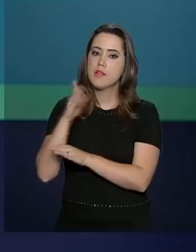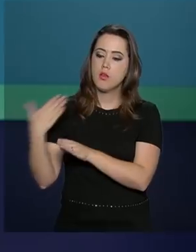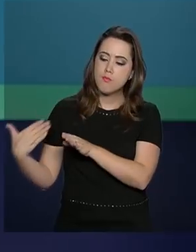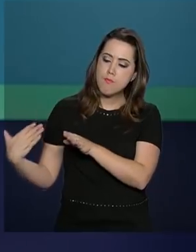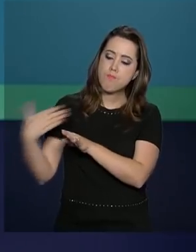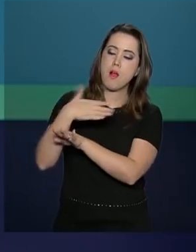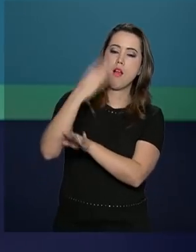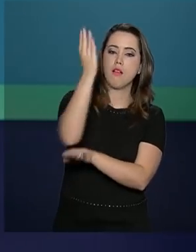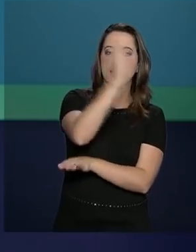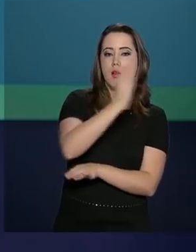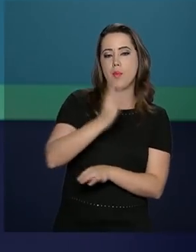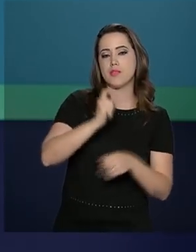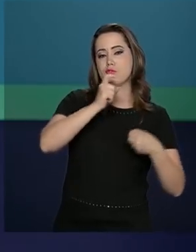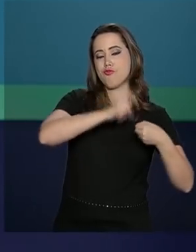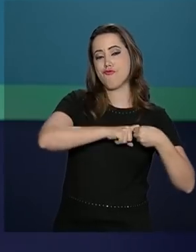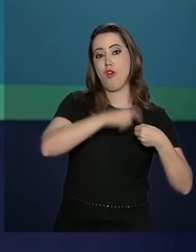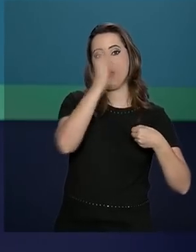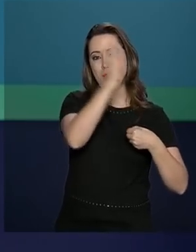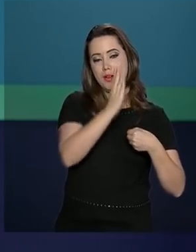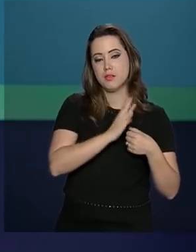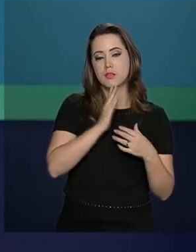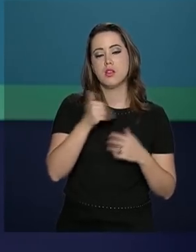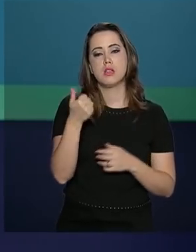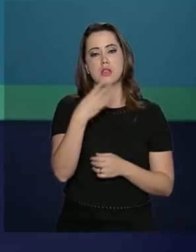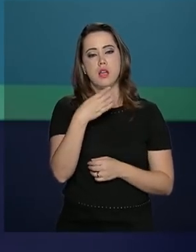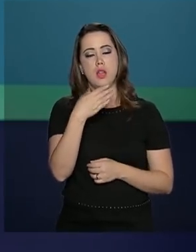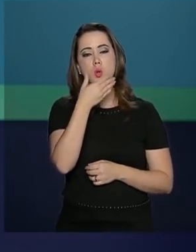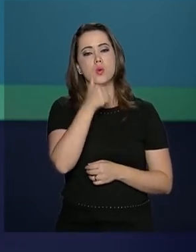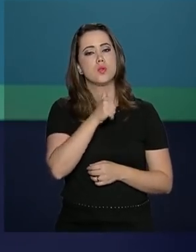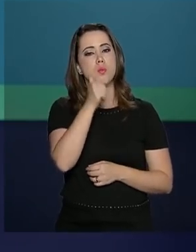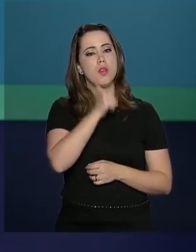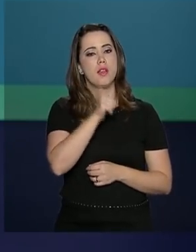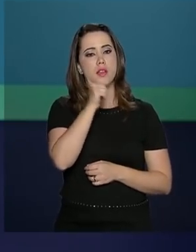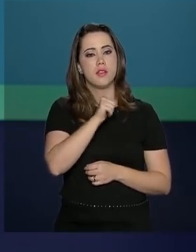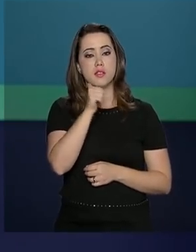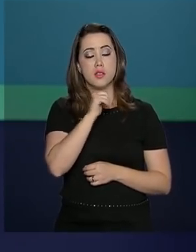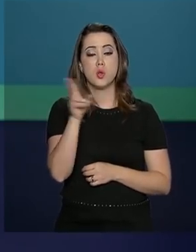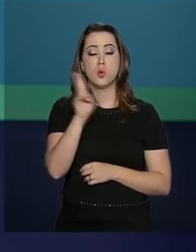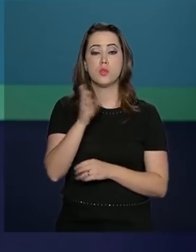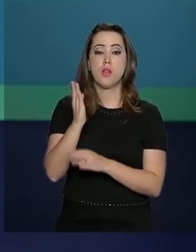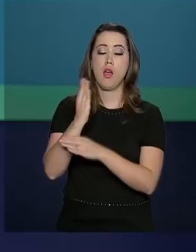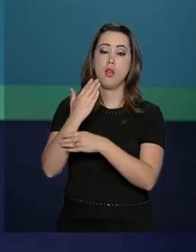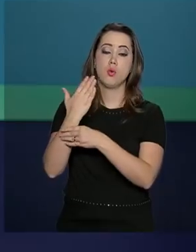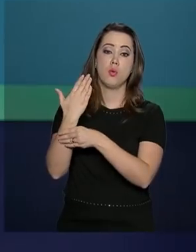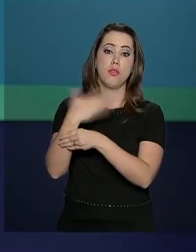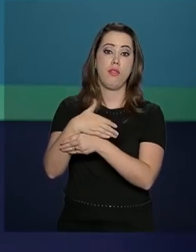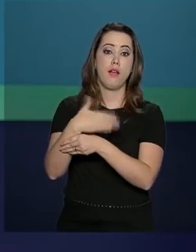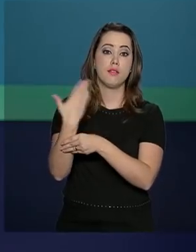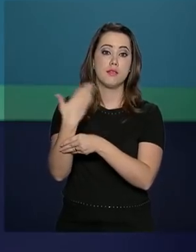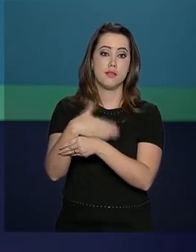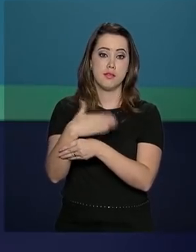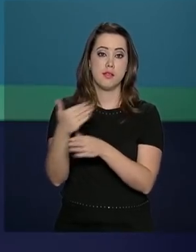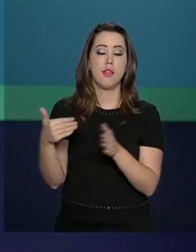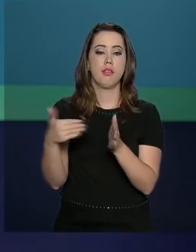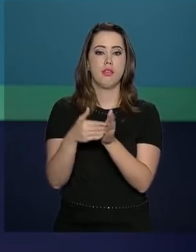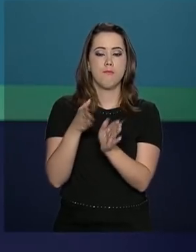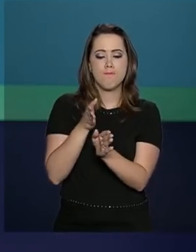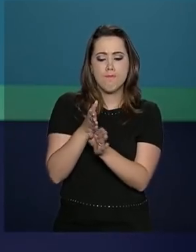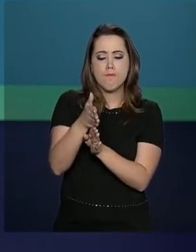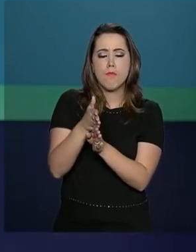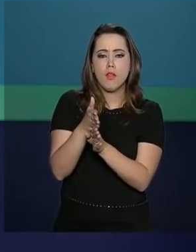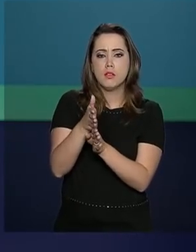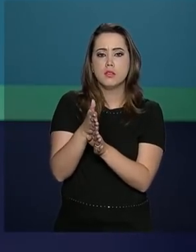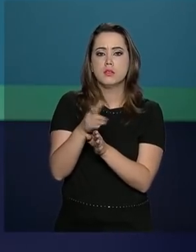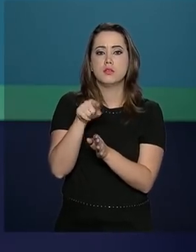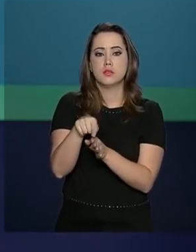a fronteira de volta ao Brasil. São 14 mulheres que foram transportadas de táxi até o marco da fronteira